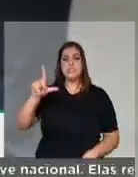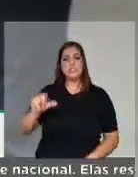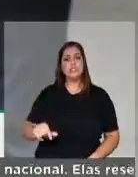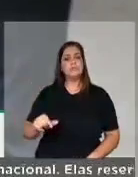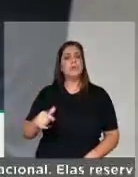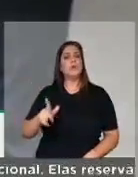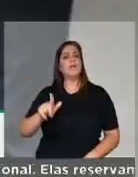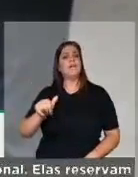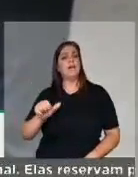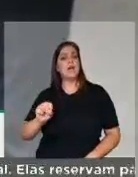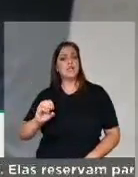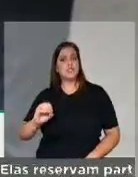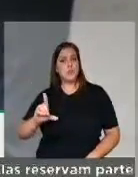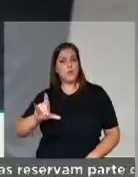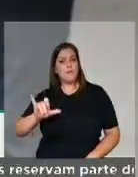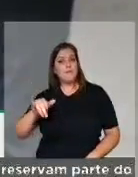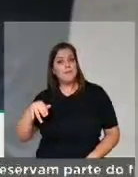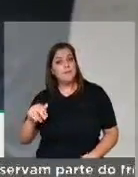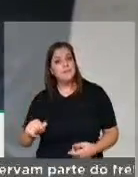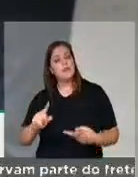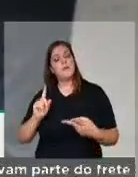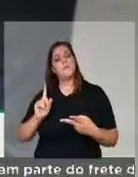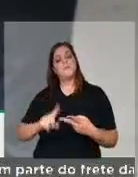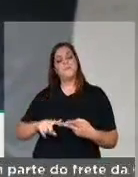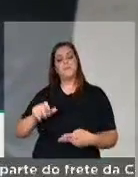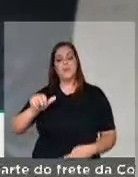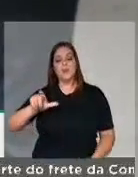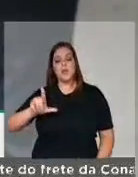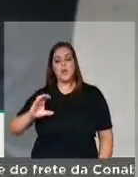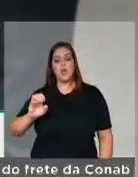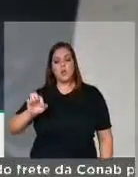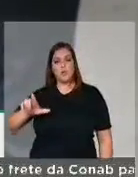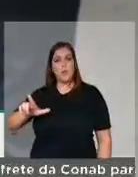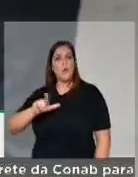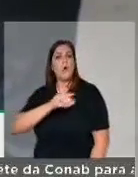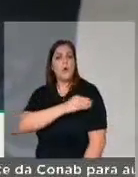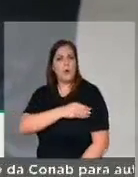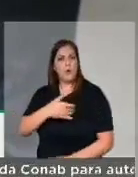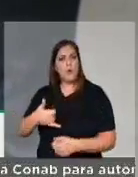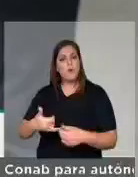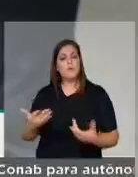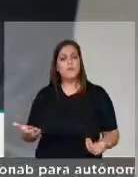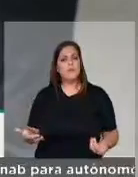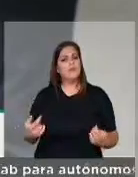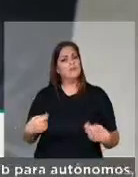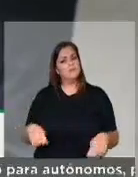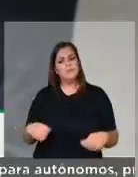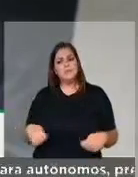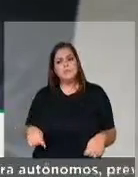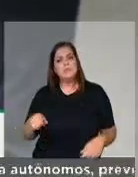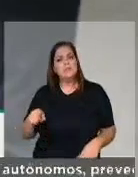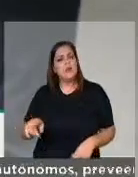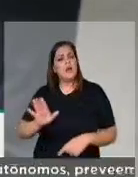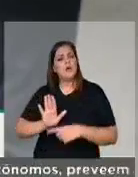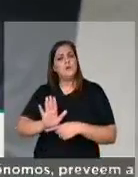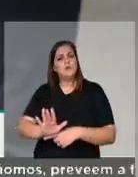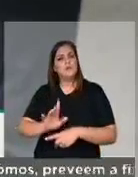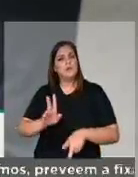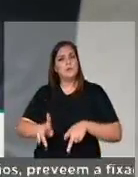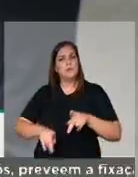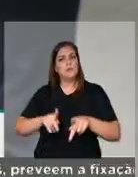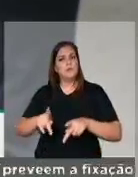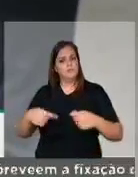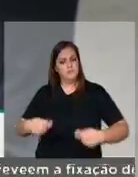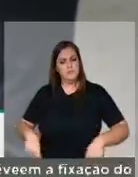combustível em geral, do preço da gasolina, do preço do álcool, do preço daquilo que vai ser